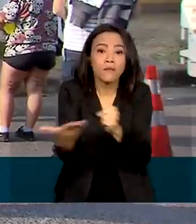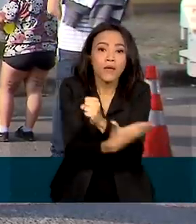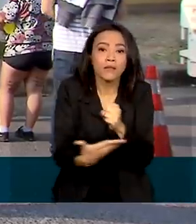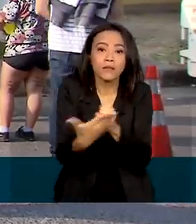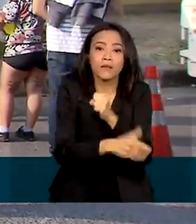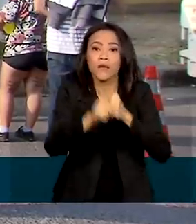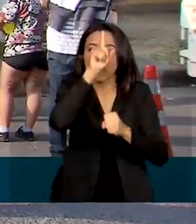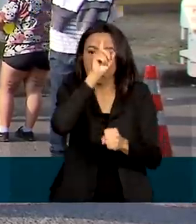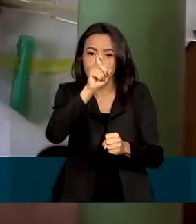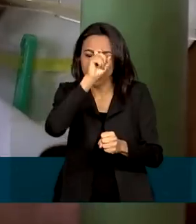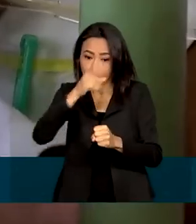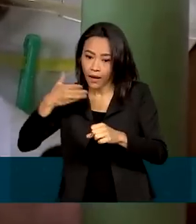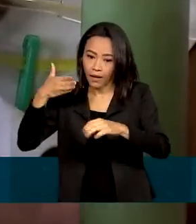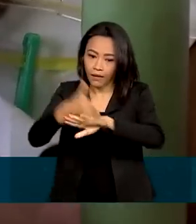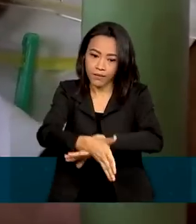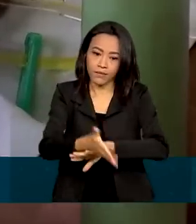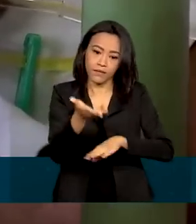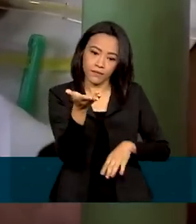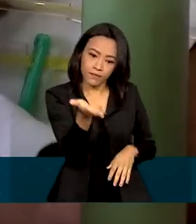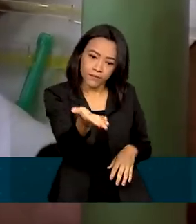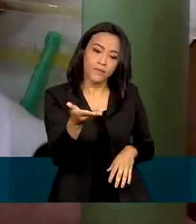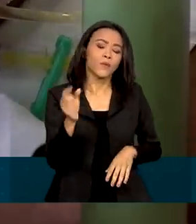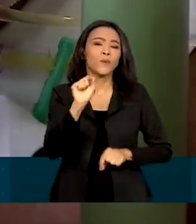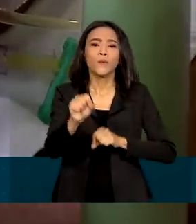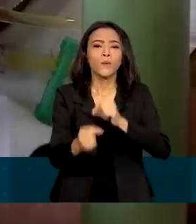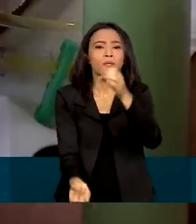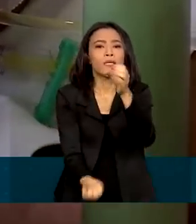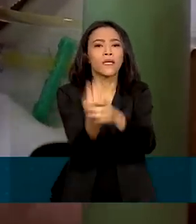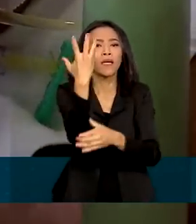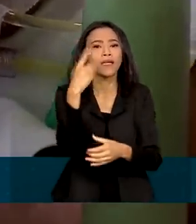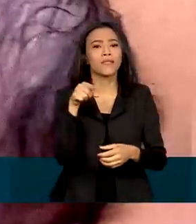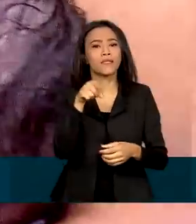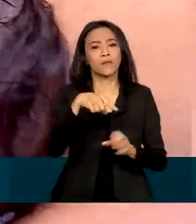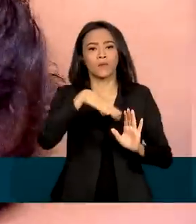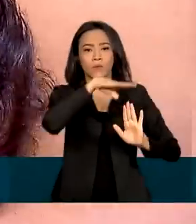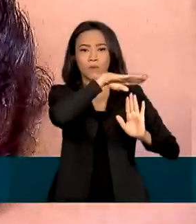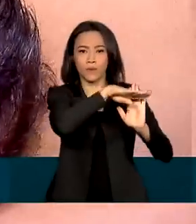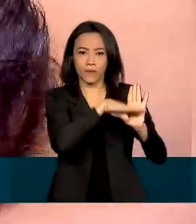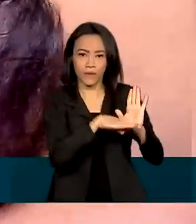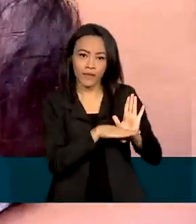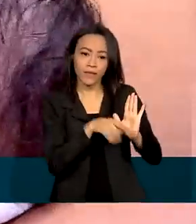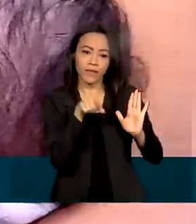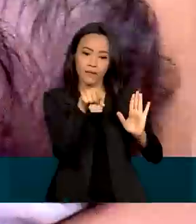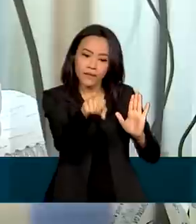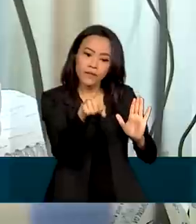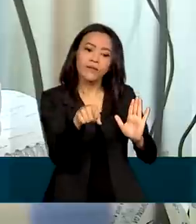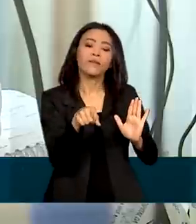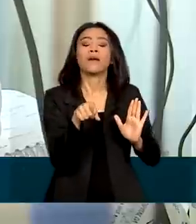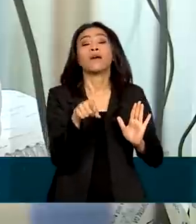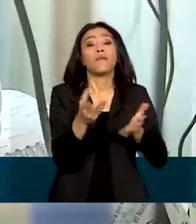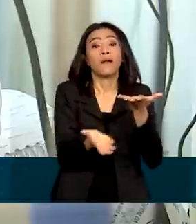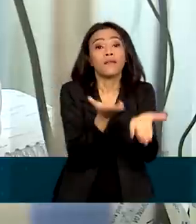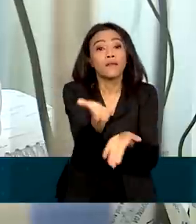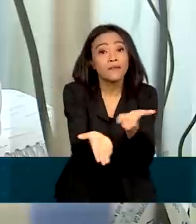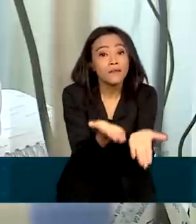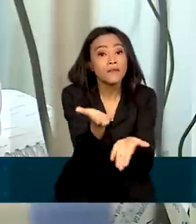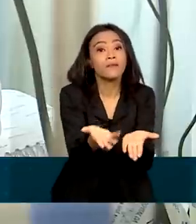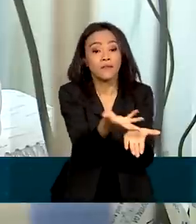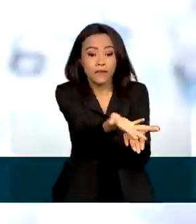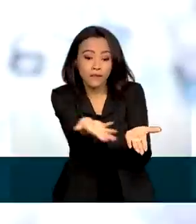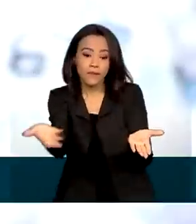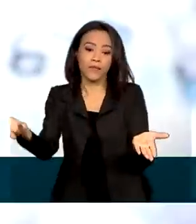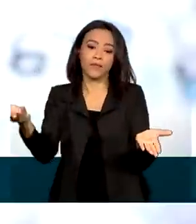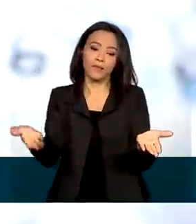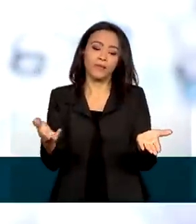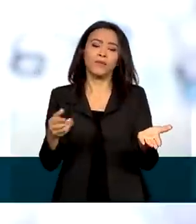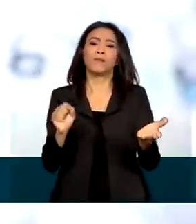porta de entrada do SUS, destaque para a criação do Previne Brasil, da Rede Materno Infantil e do Cuida Mais Brasil,